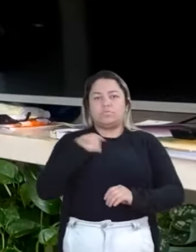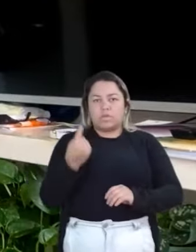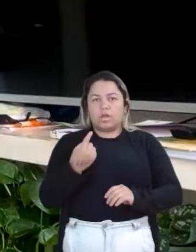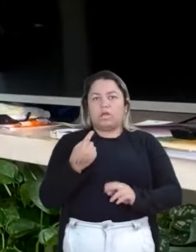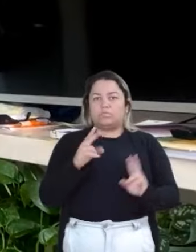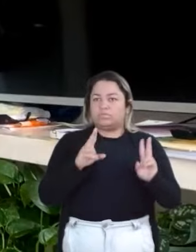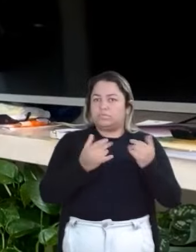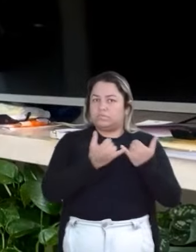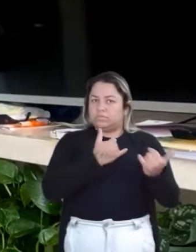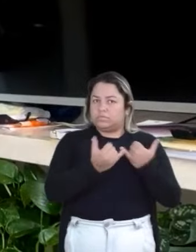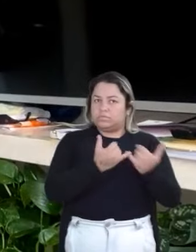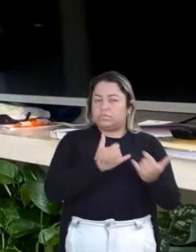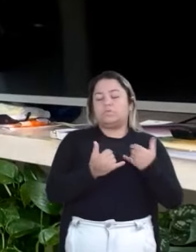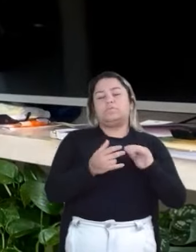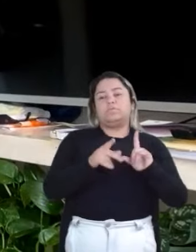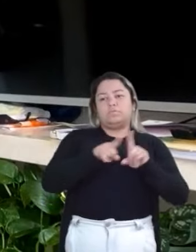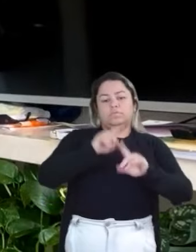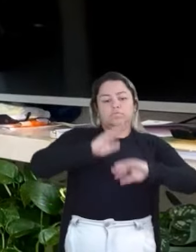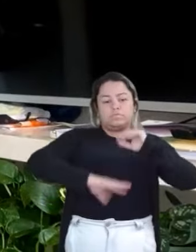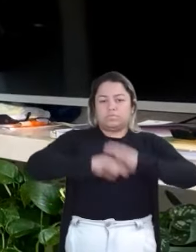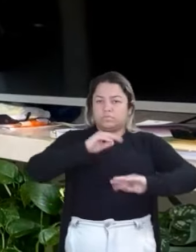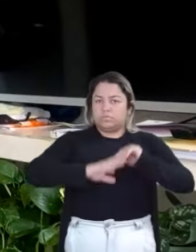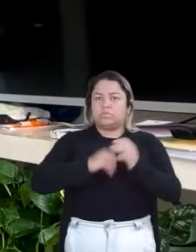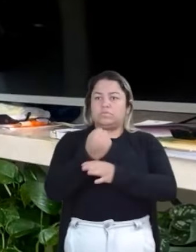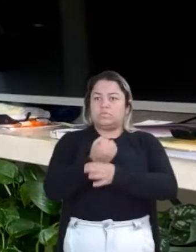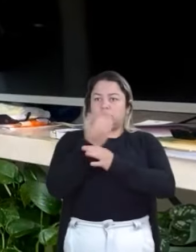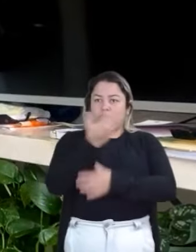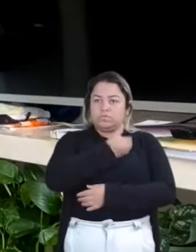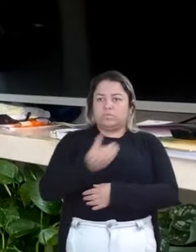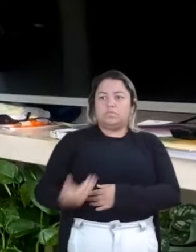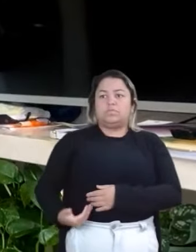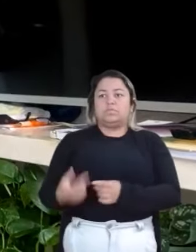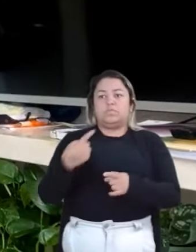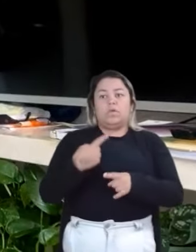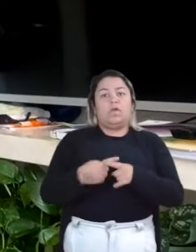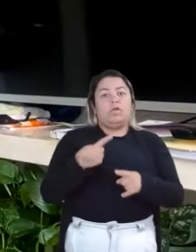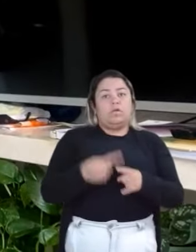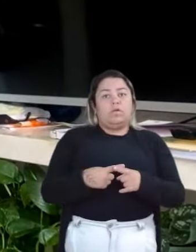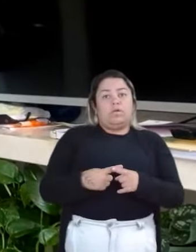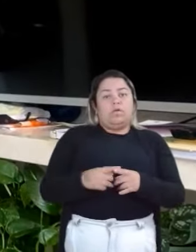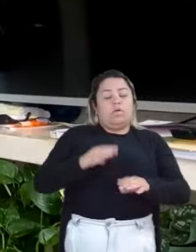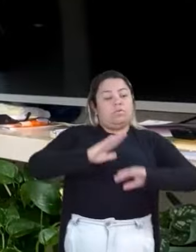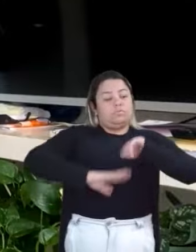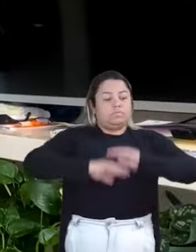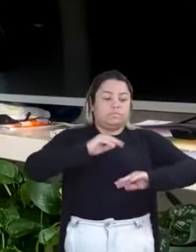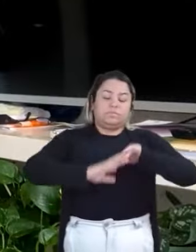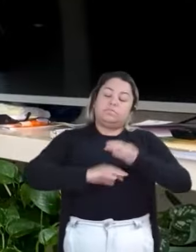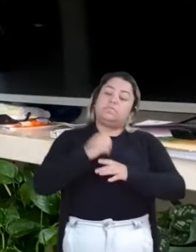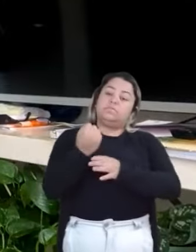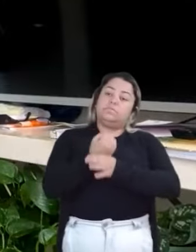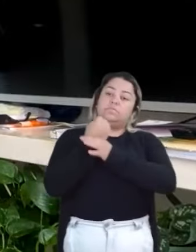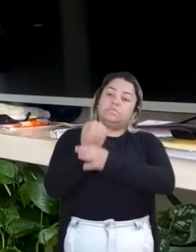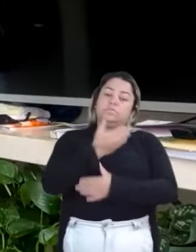protocolos feitos especialmente para os profissionais de segurança pública. Porque o universo dos profissionais da segurança, ele é